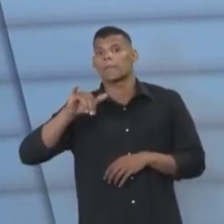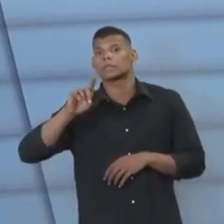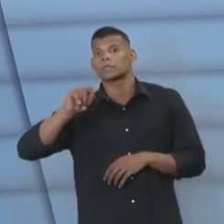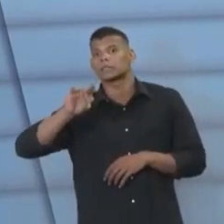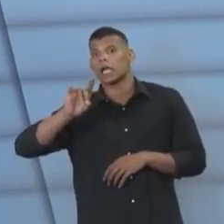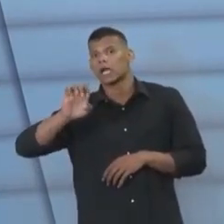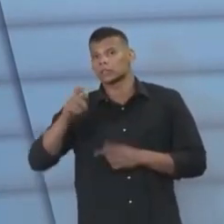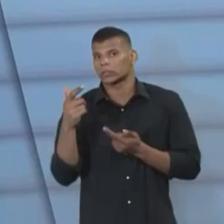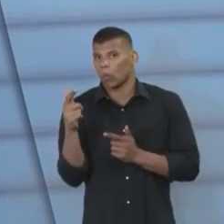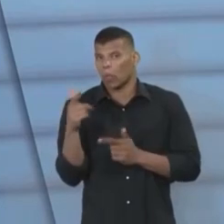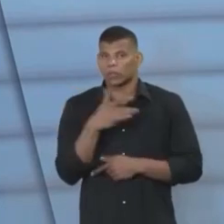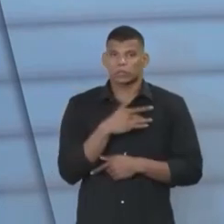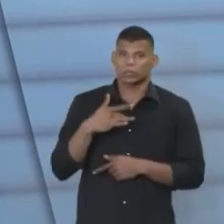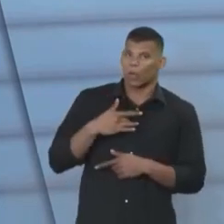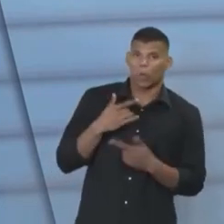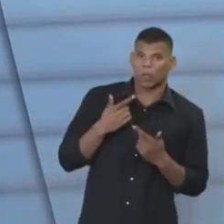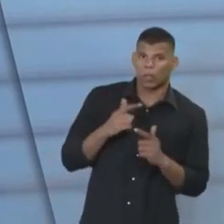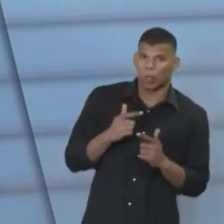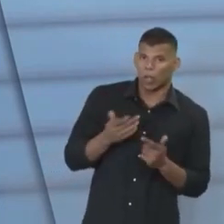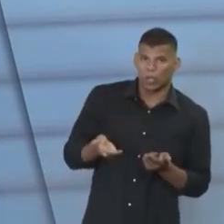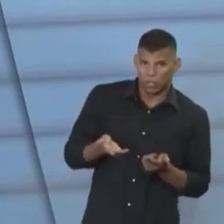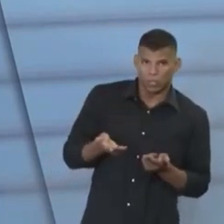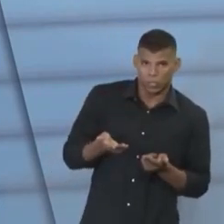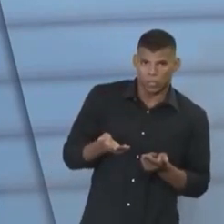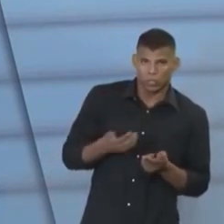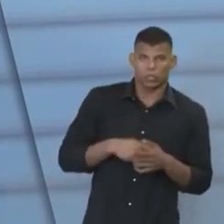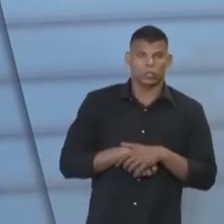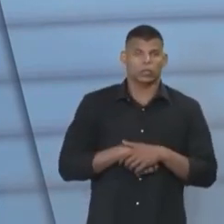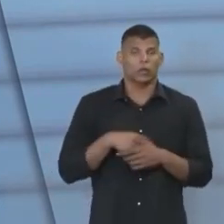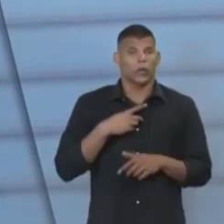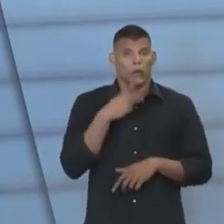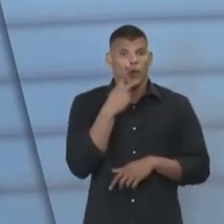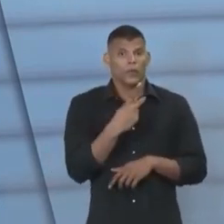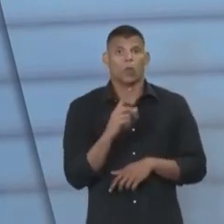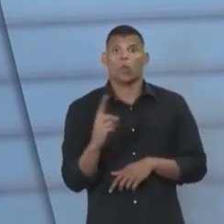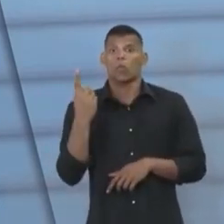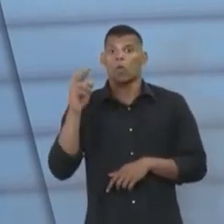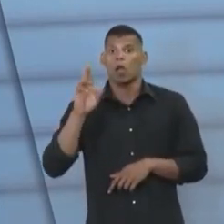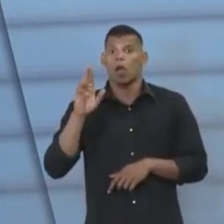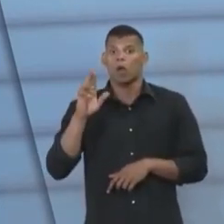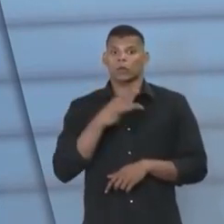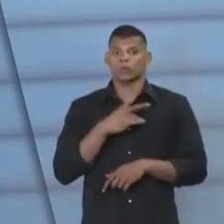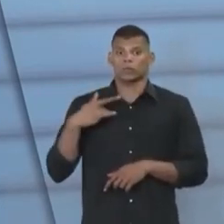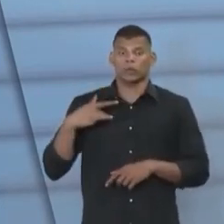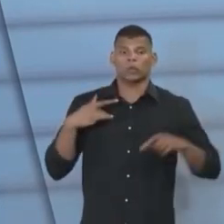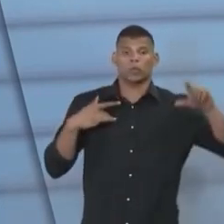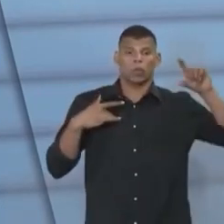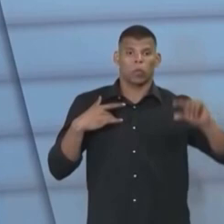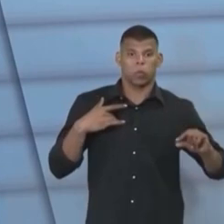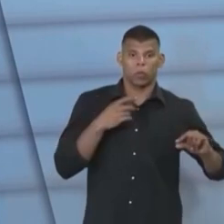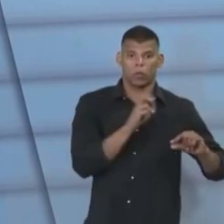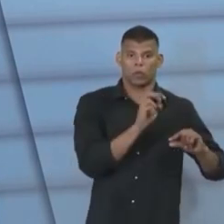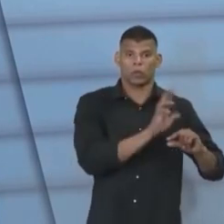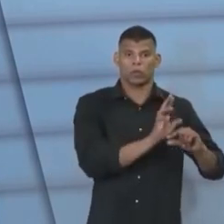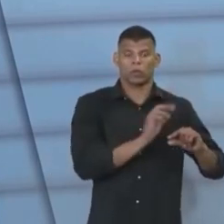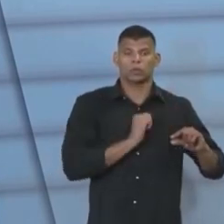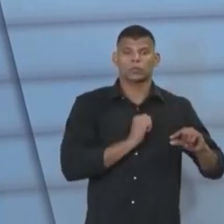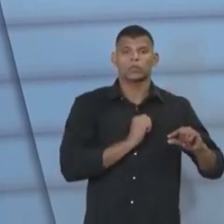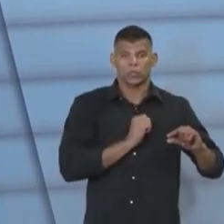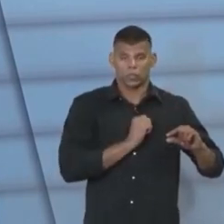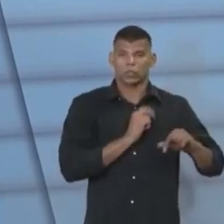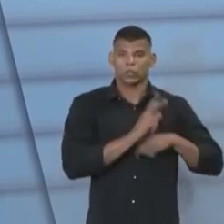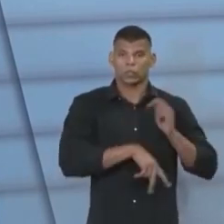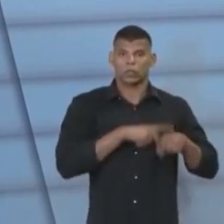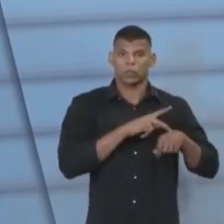Isso é matemático. As pessoas não costumam dizer, para cada real investido em saúde, você economiza cinco reais. Essa conta